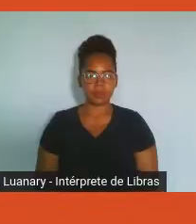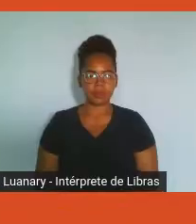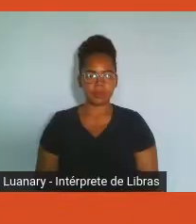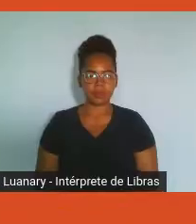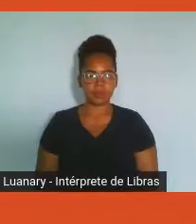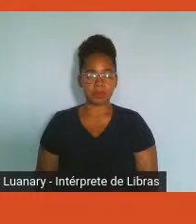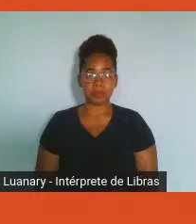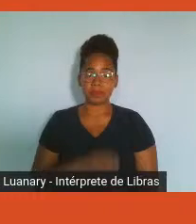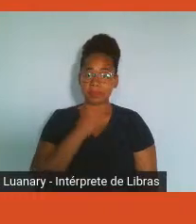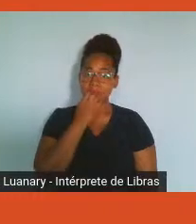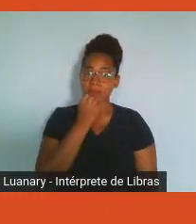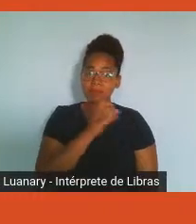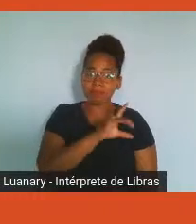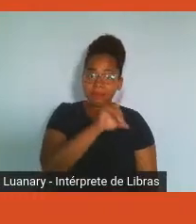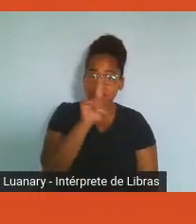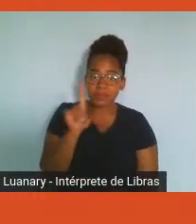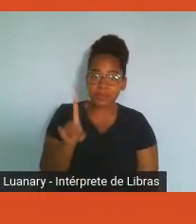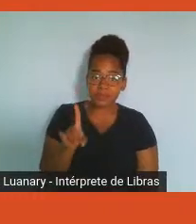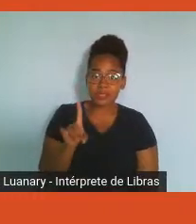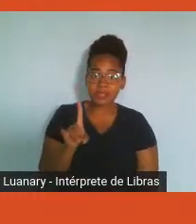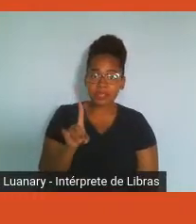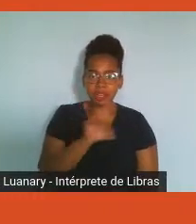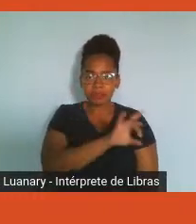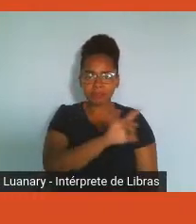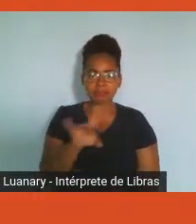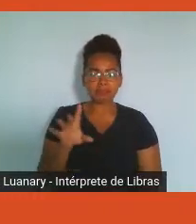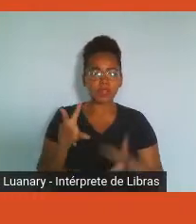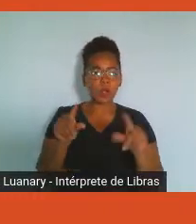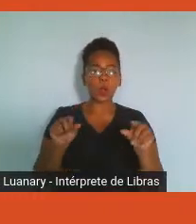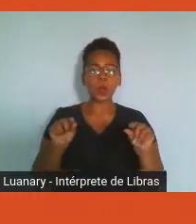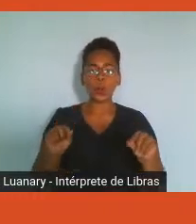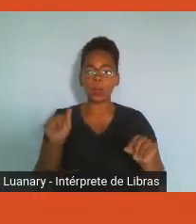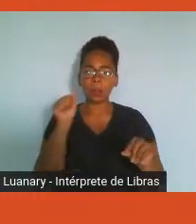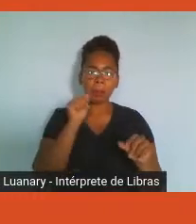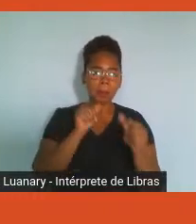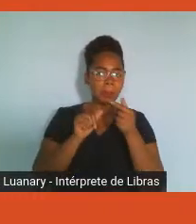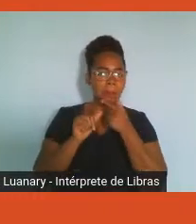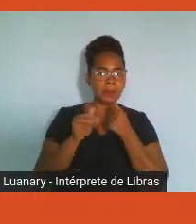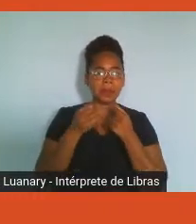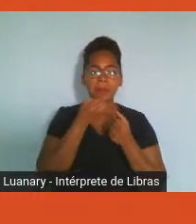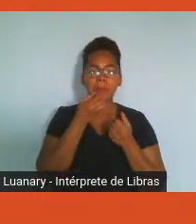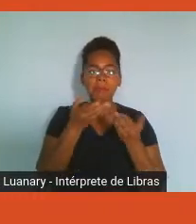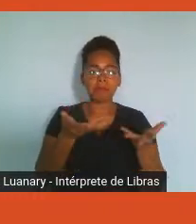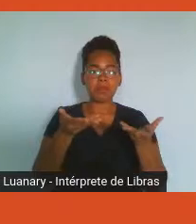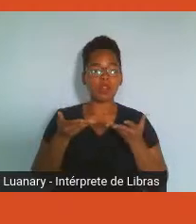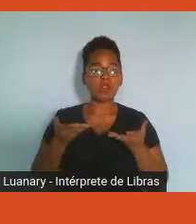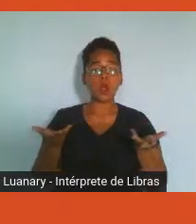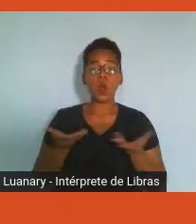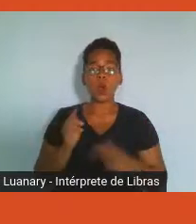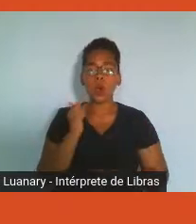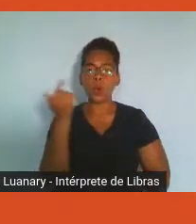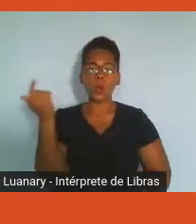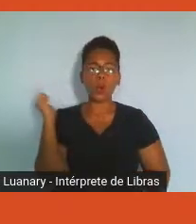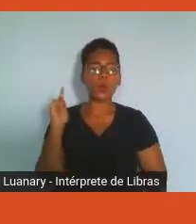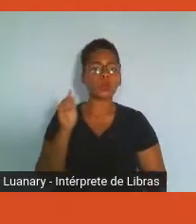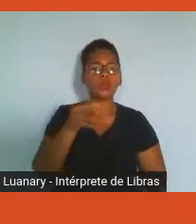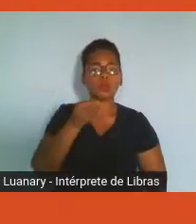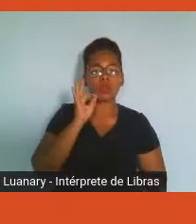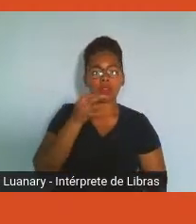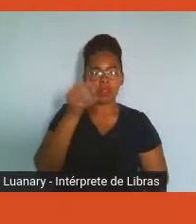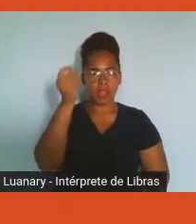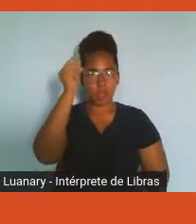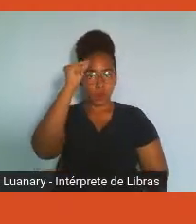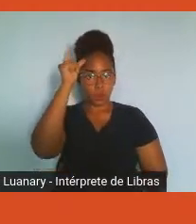Bom dia. Sejam bem-vindos e bem-vindas ao nosso último Café, Cultura e RH virtual do